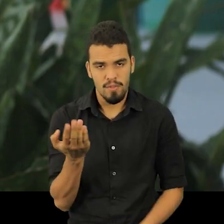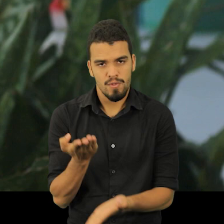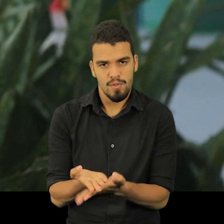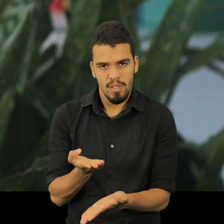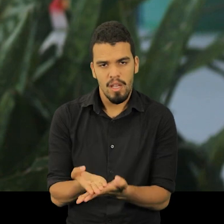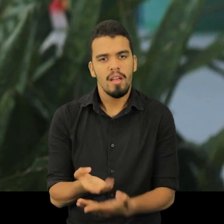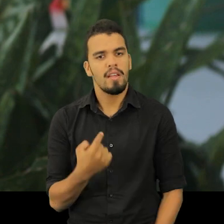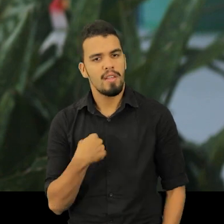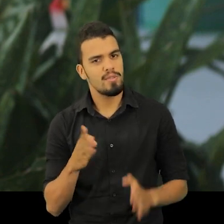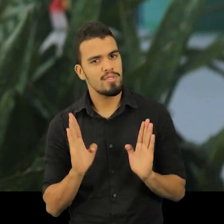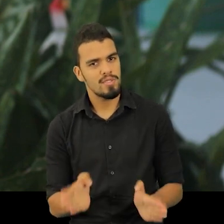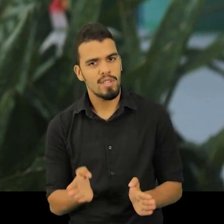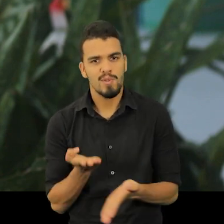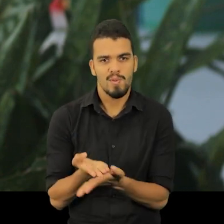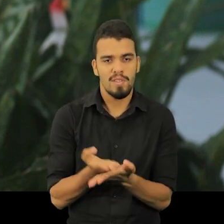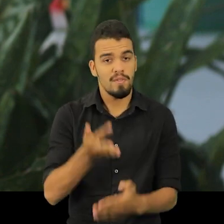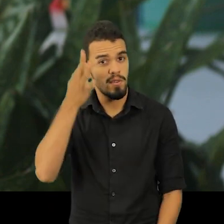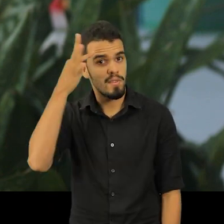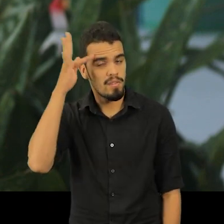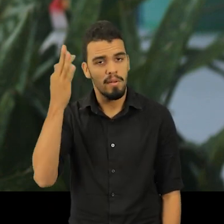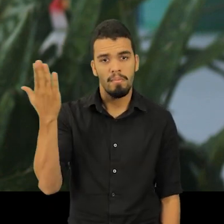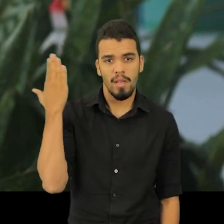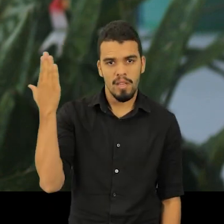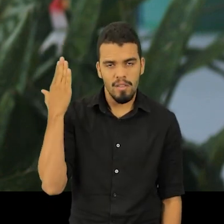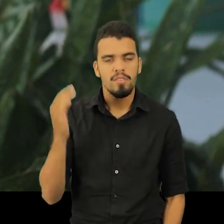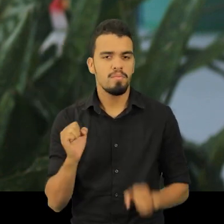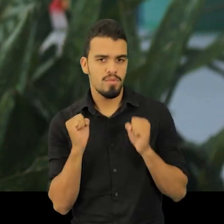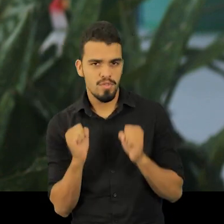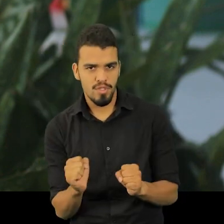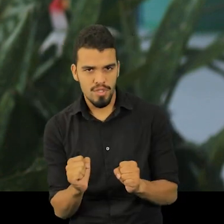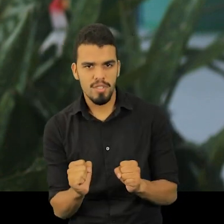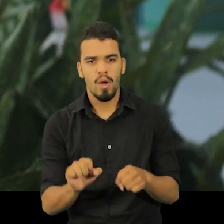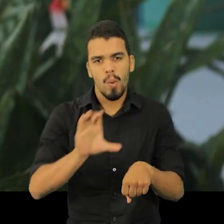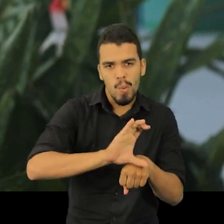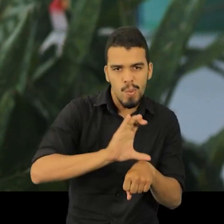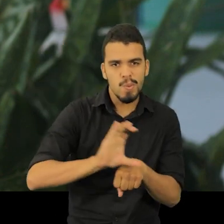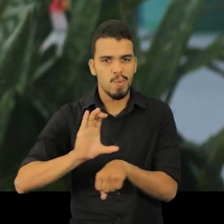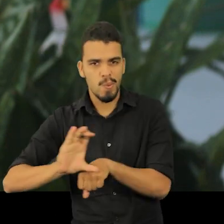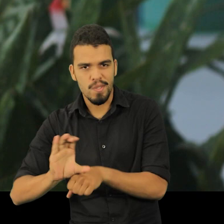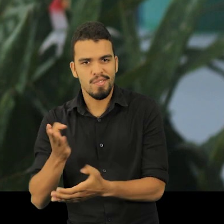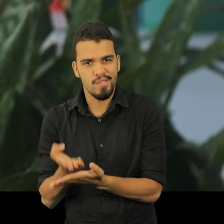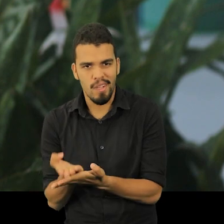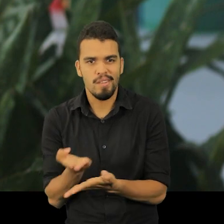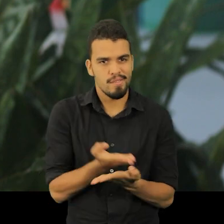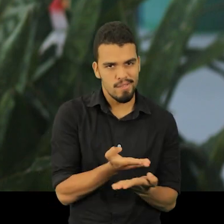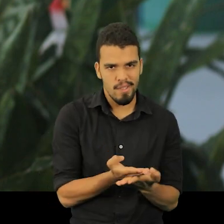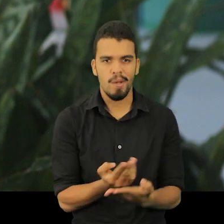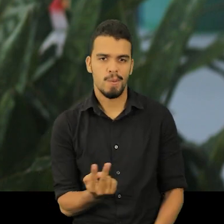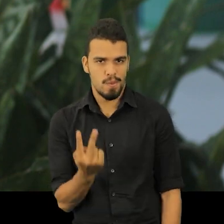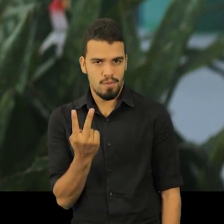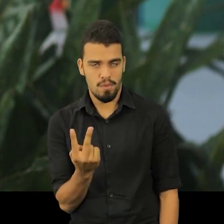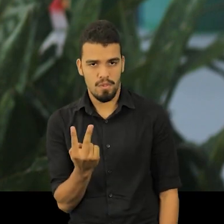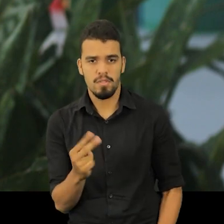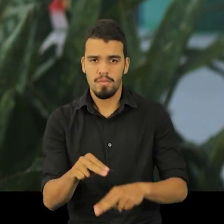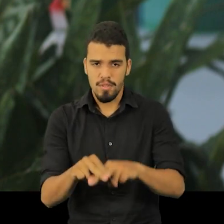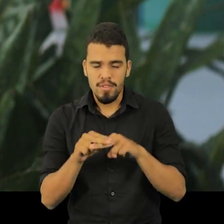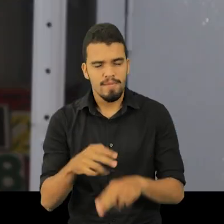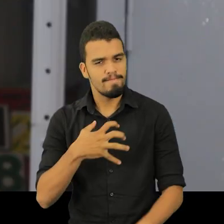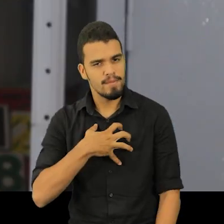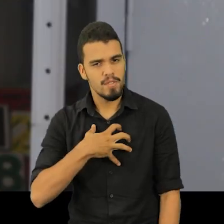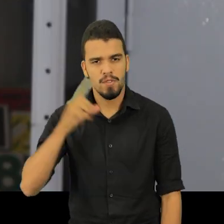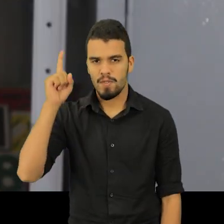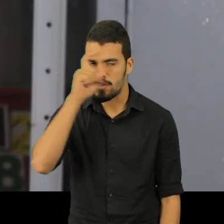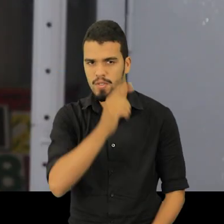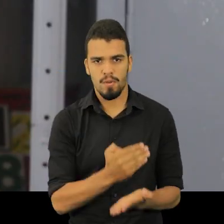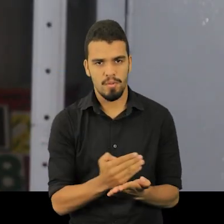filosofia. Foi aí, nessa época, ainda podia fazer dois cursos. Foi aí que veio a complicação para mim, a dificuldade.